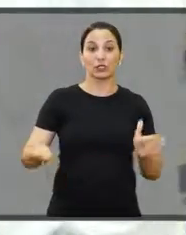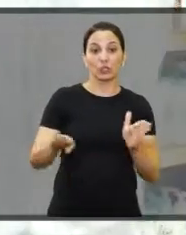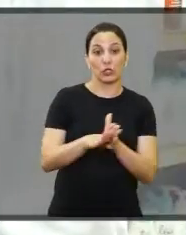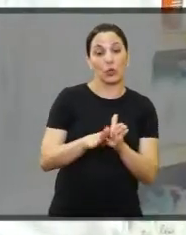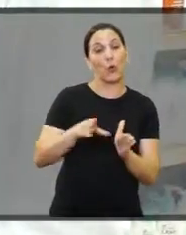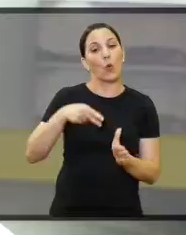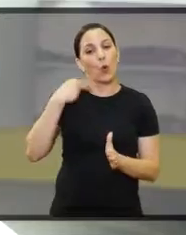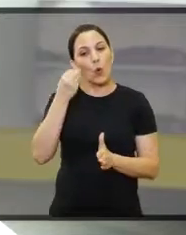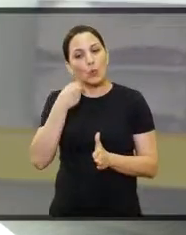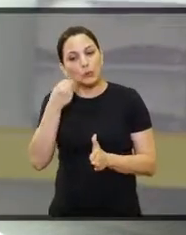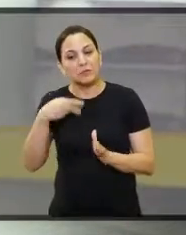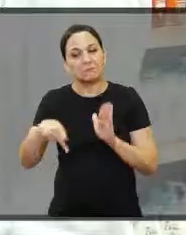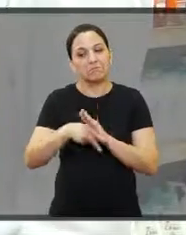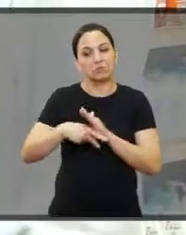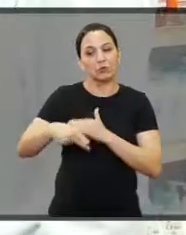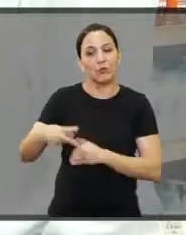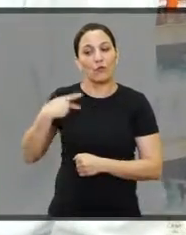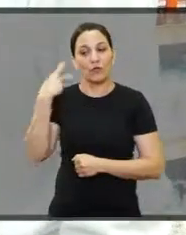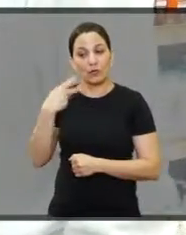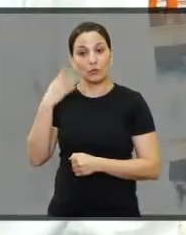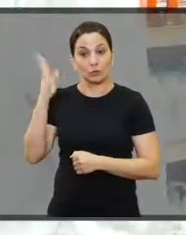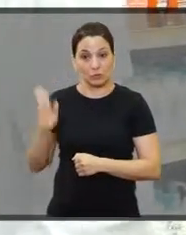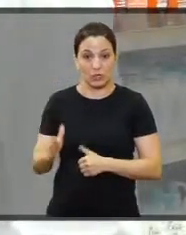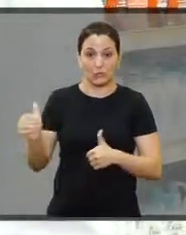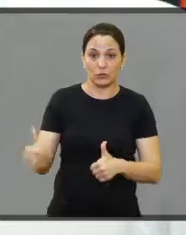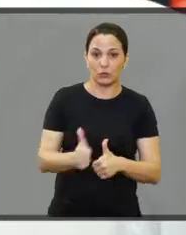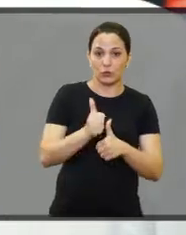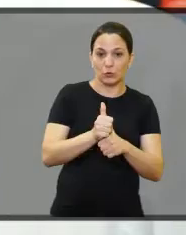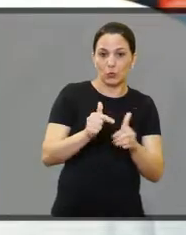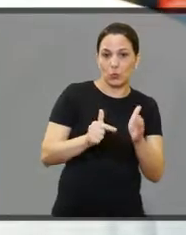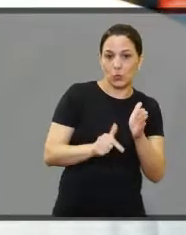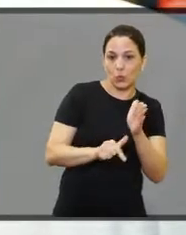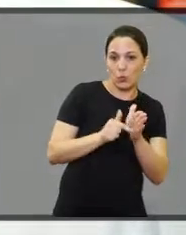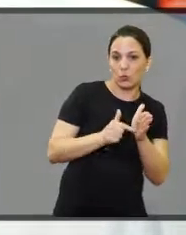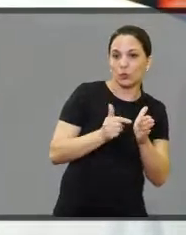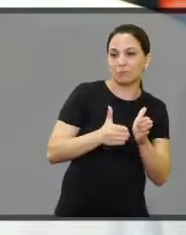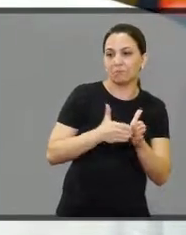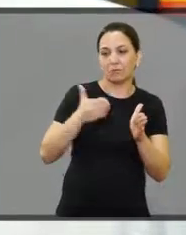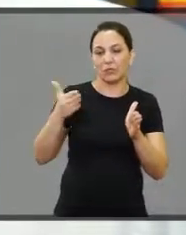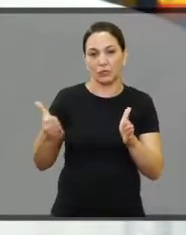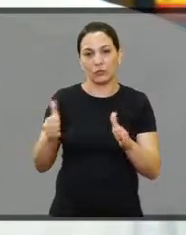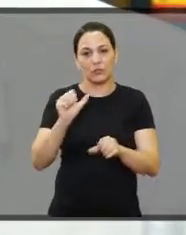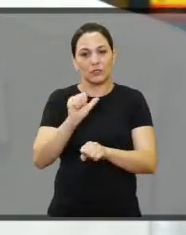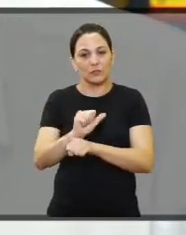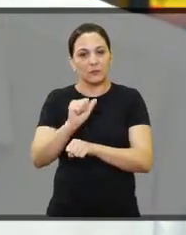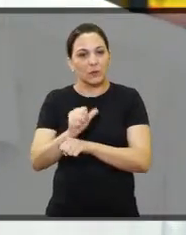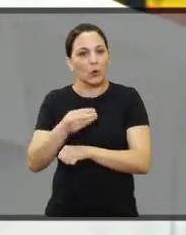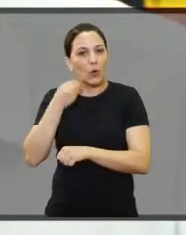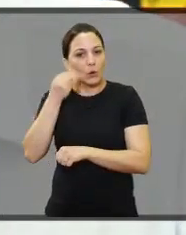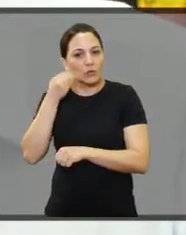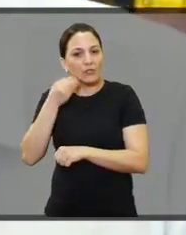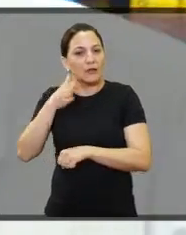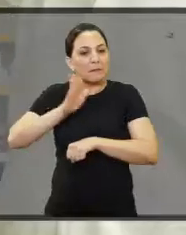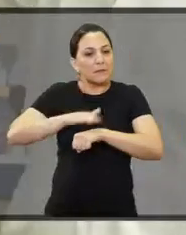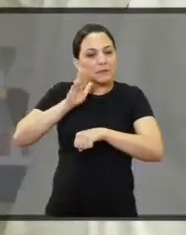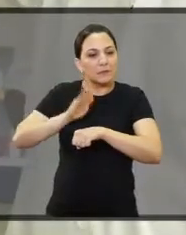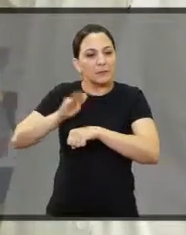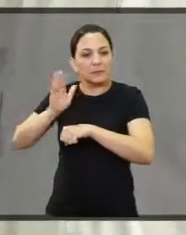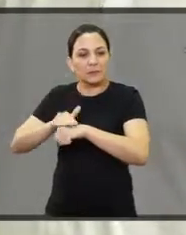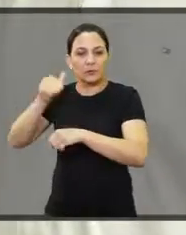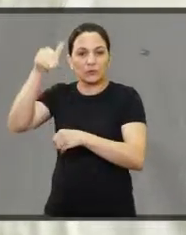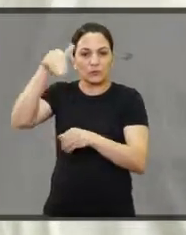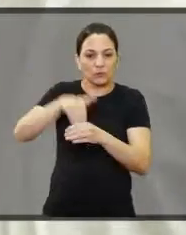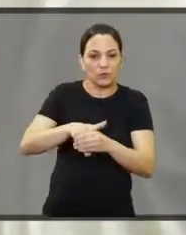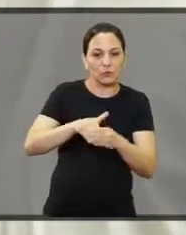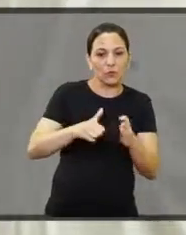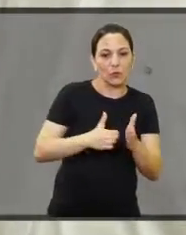Chegou a vez dele. Suplente por dois períodos, Gerson da Farmácia esperou a sua vez para ser o vereador mais votado